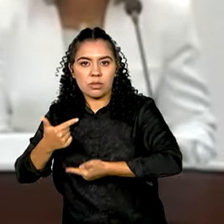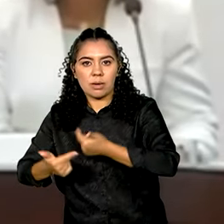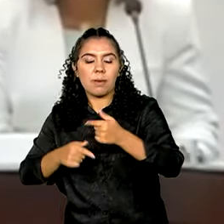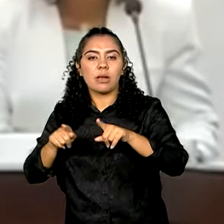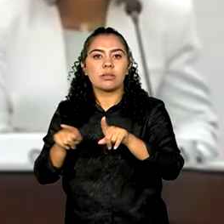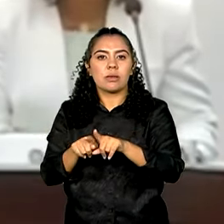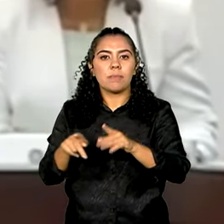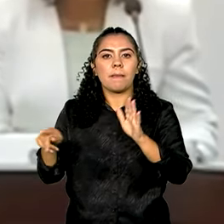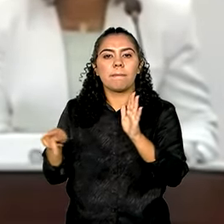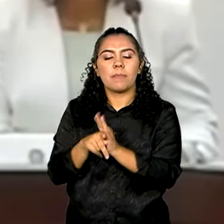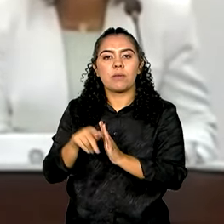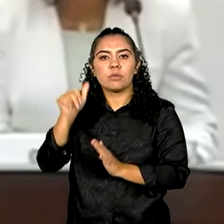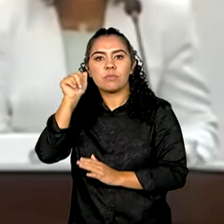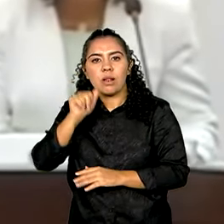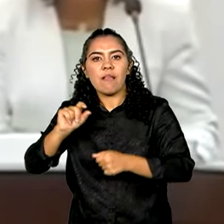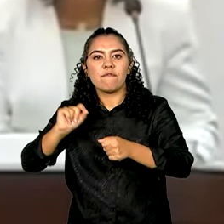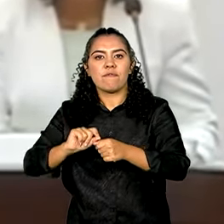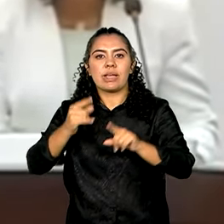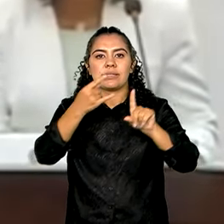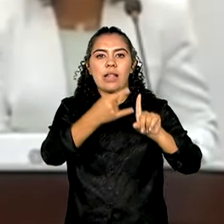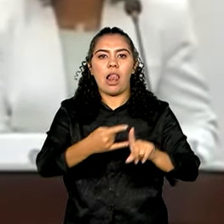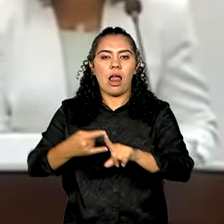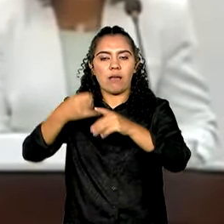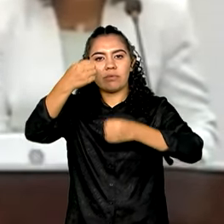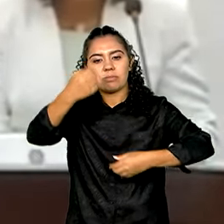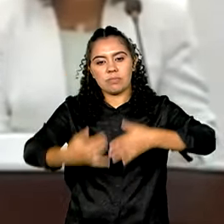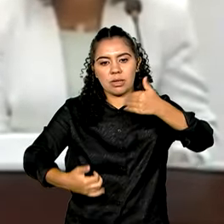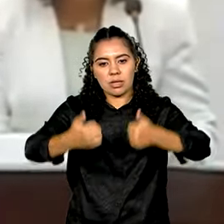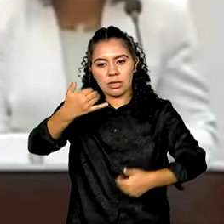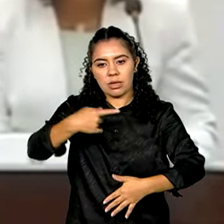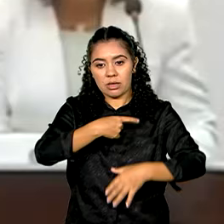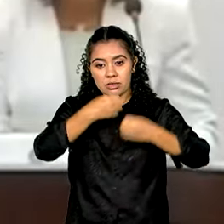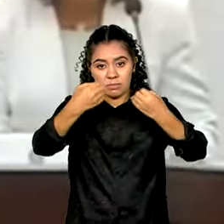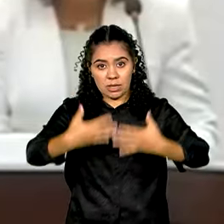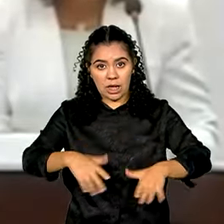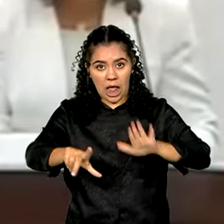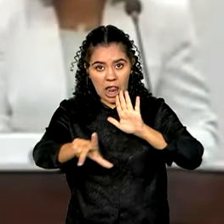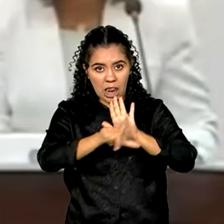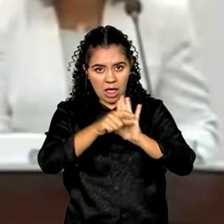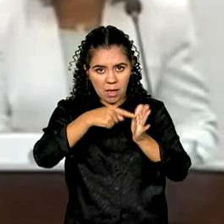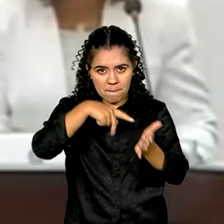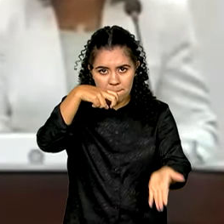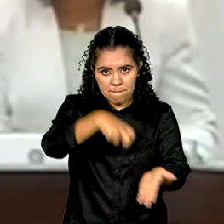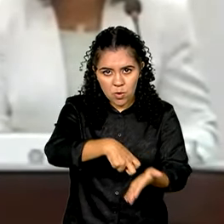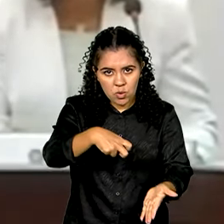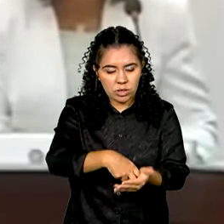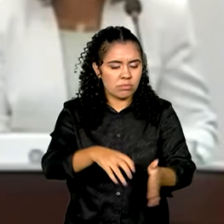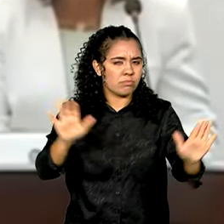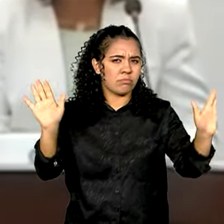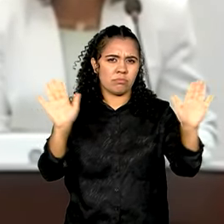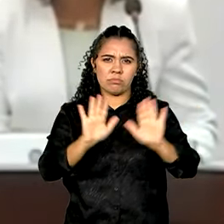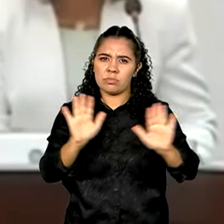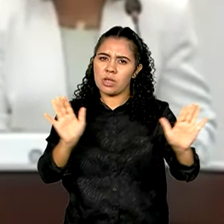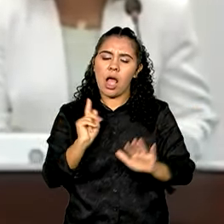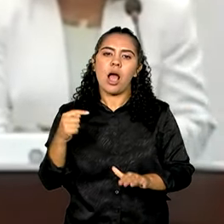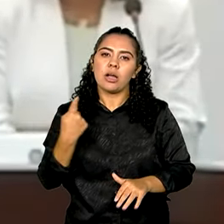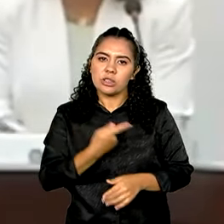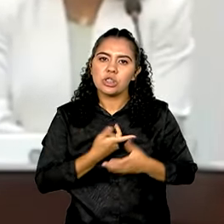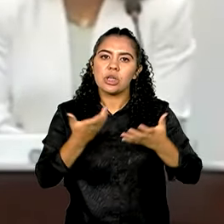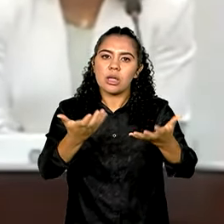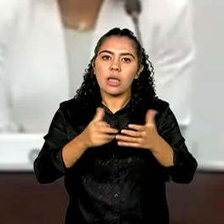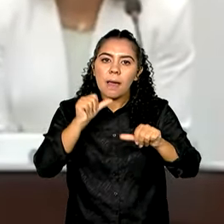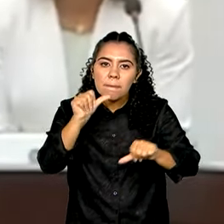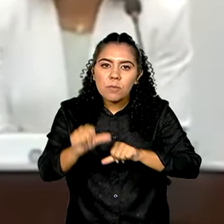fizeram uma live. A ideia da lei não é uma lei para punir. Nós não queremos a punição. Nós queremos mudar a